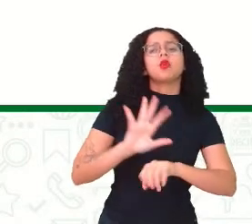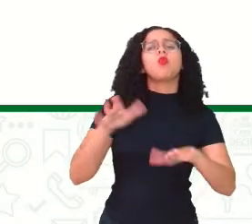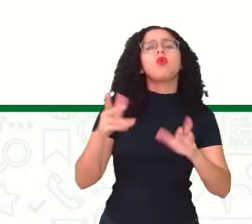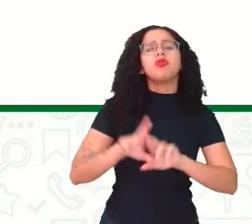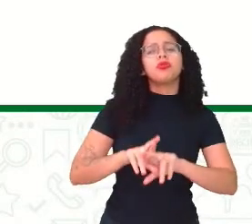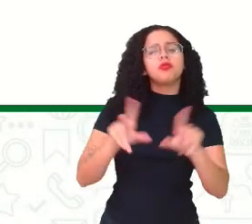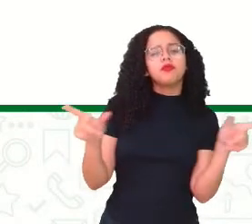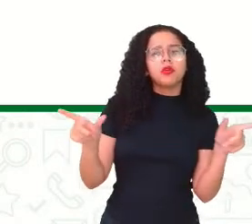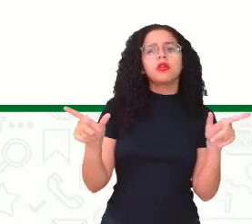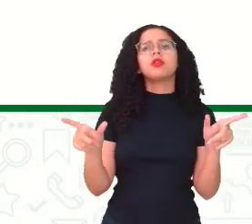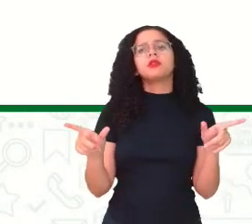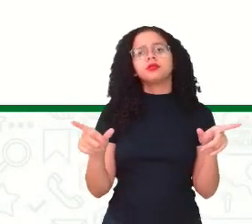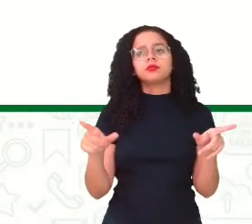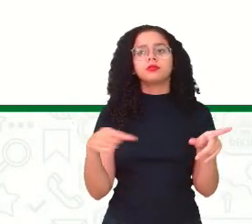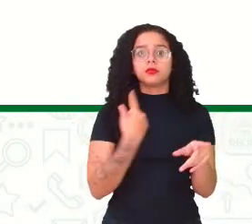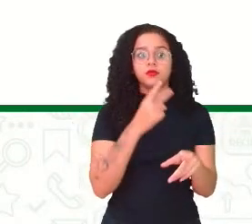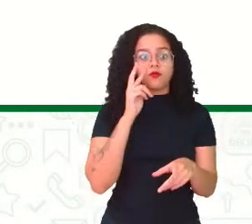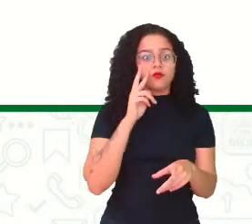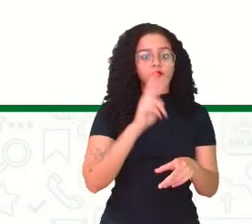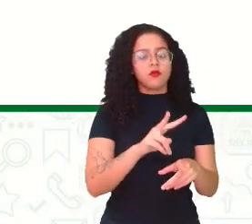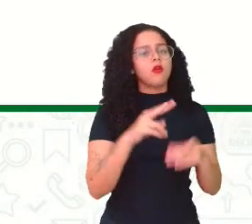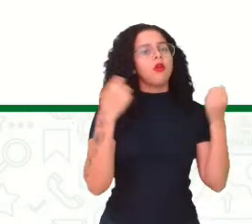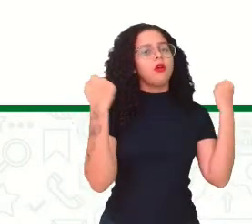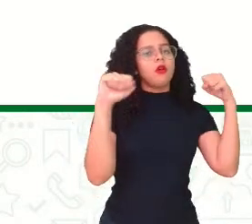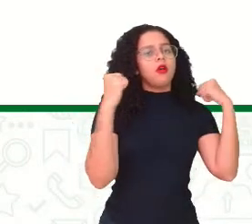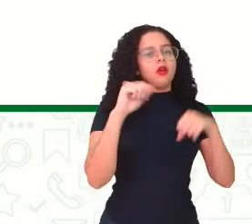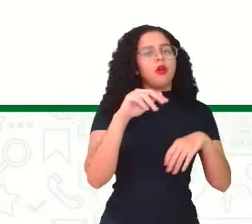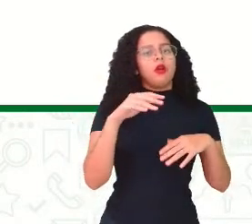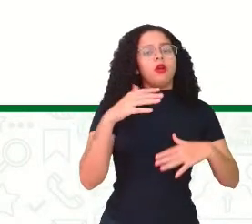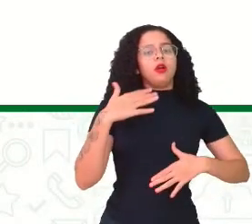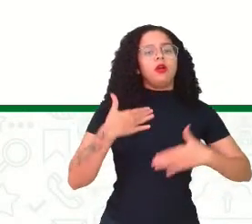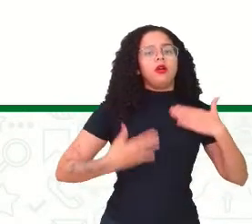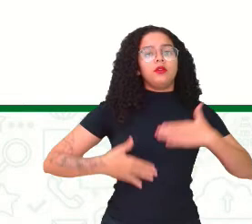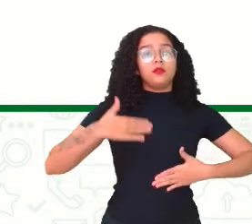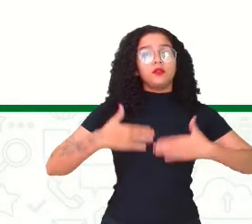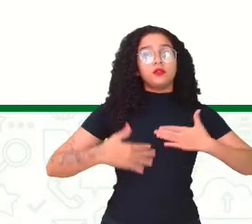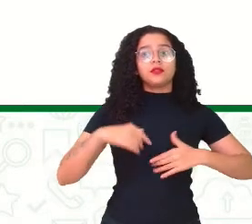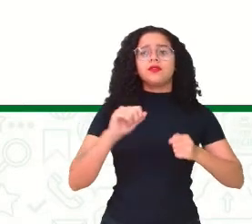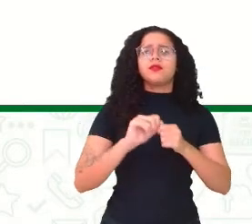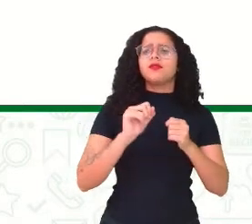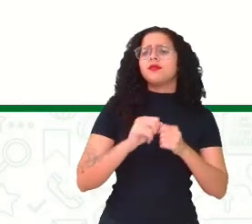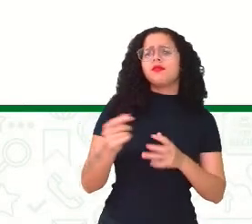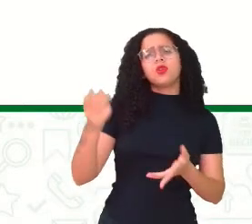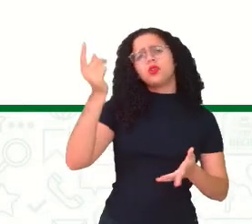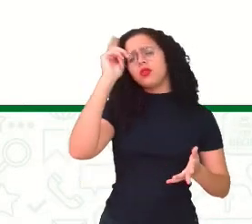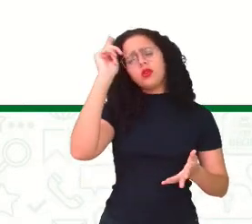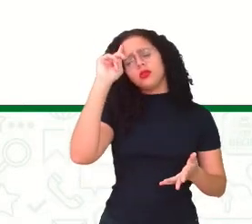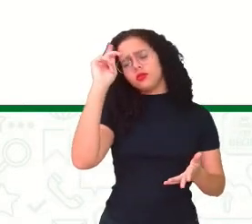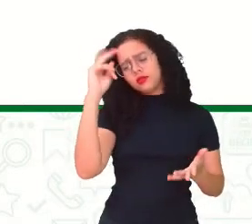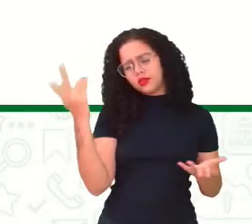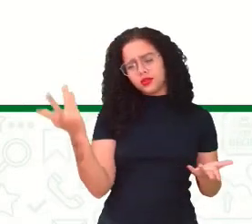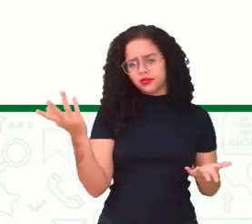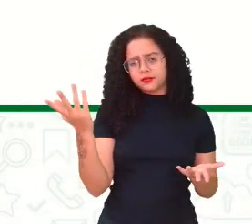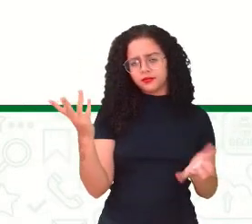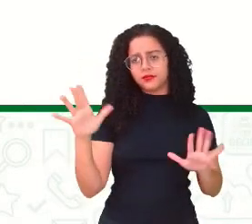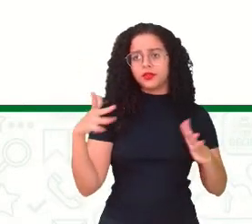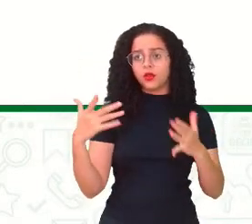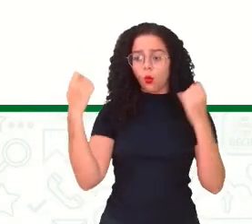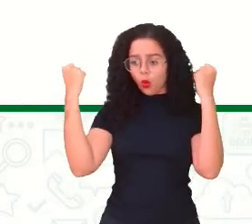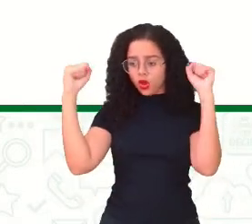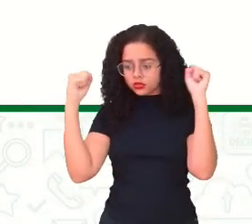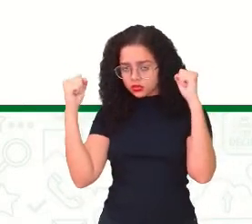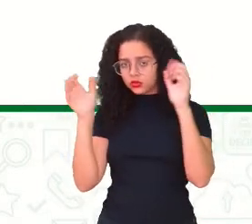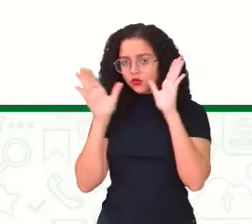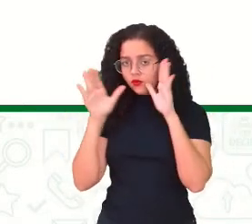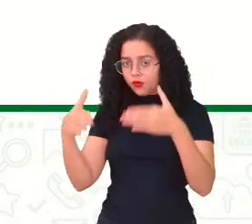para o outro, né? A gente viu que a atividade física é aquela que a gente exerce no nosso cotidiano. E exercício,